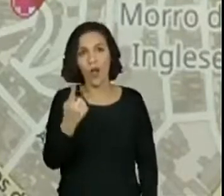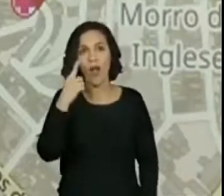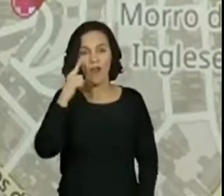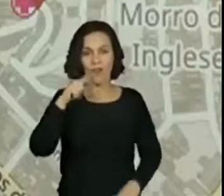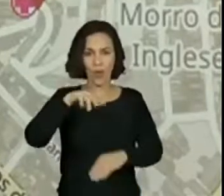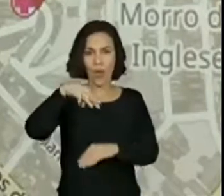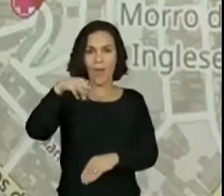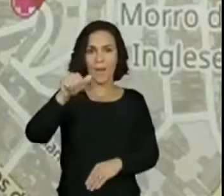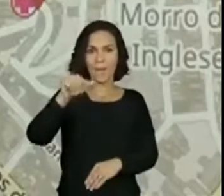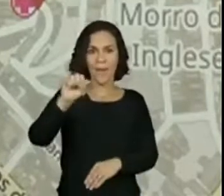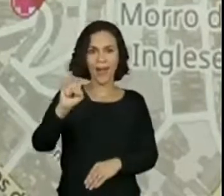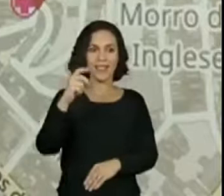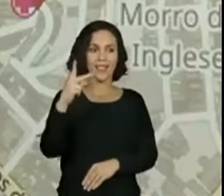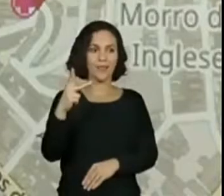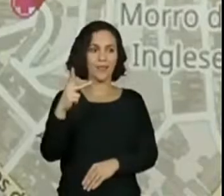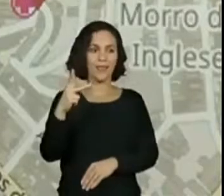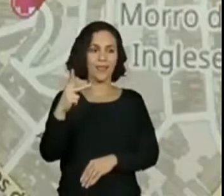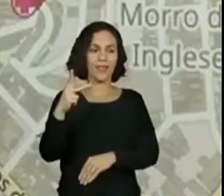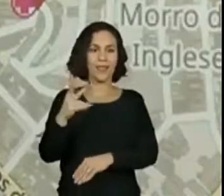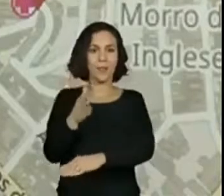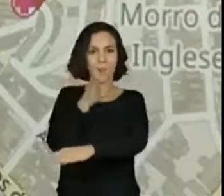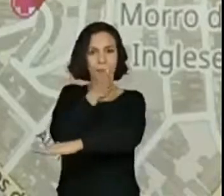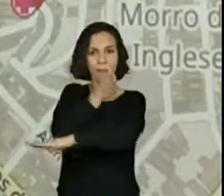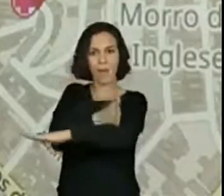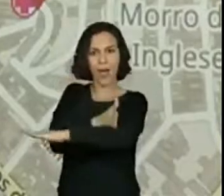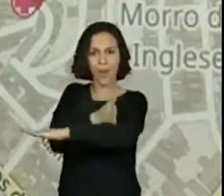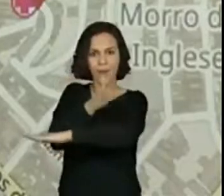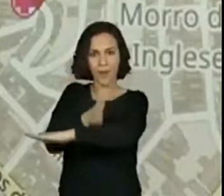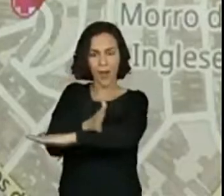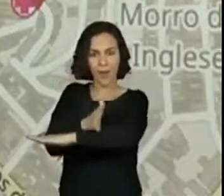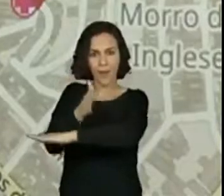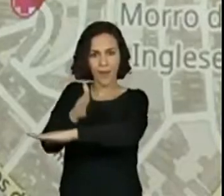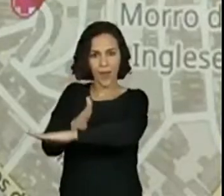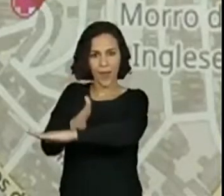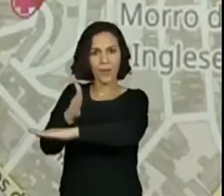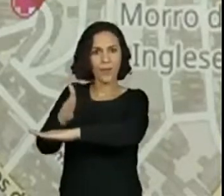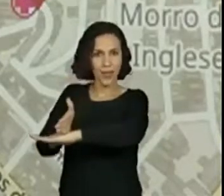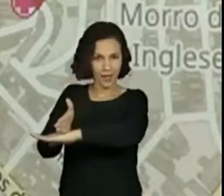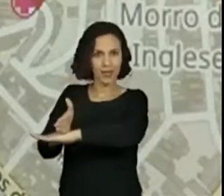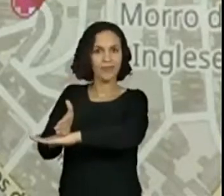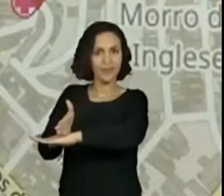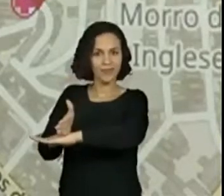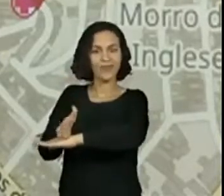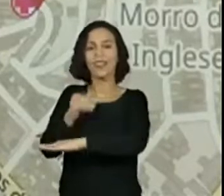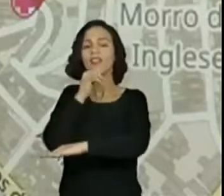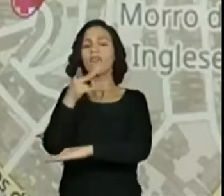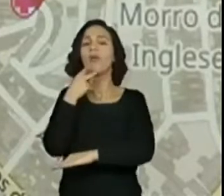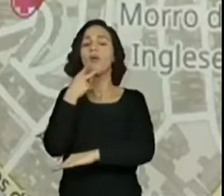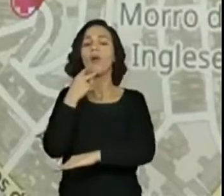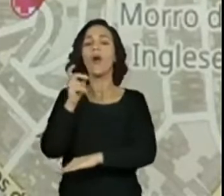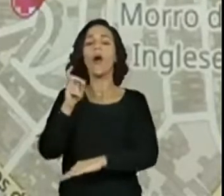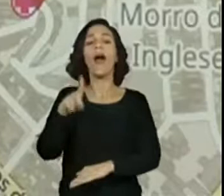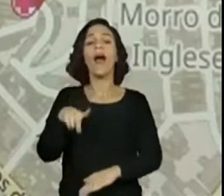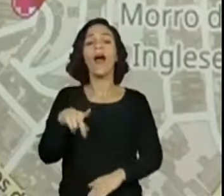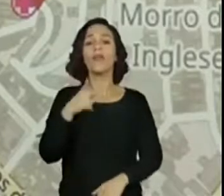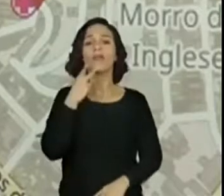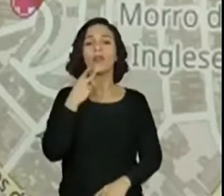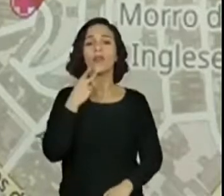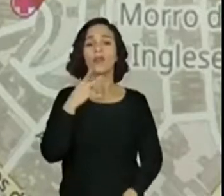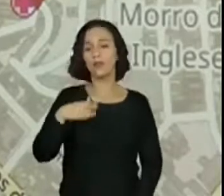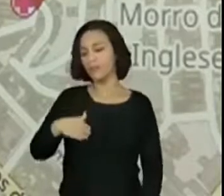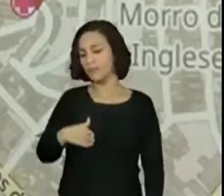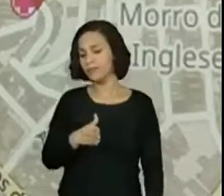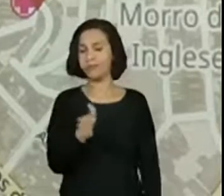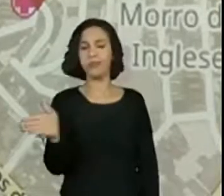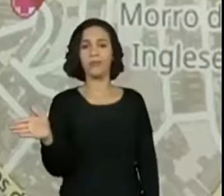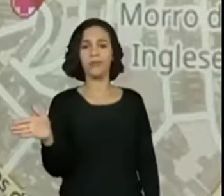É que a PRO conhece a região, tá? Aluno da VI colocou, virar à esquerda na visão deles. Virar à esquerda na visão